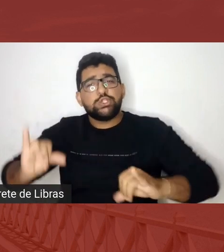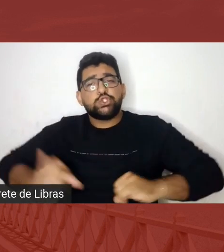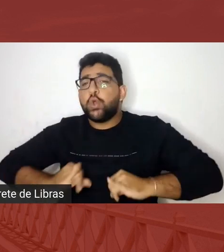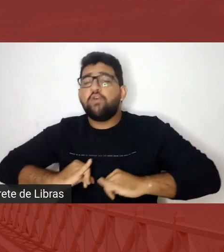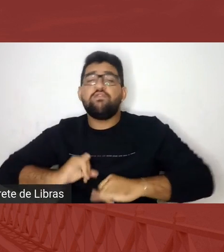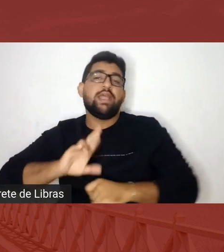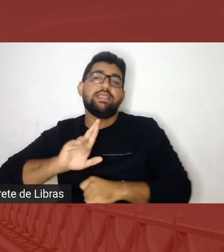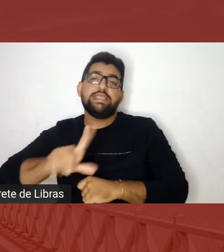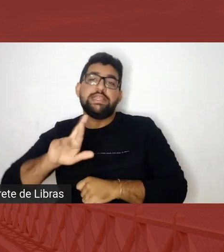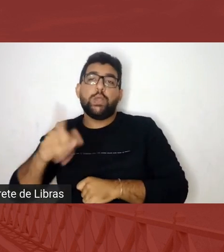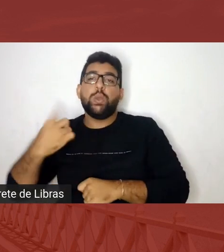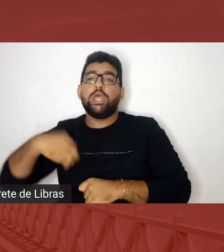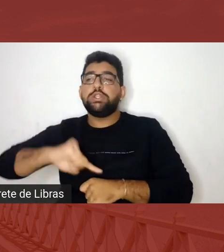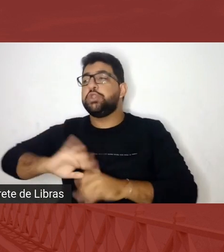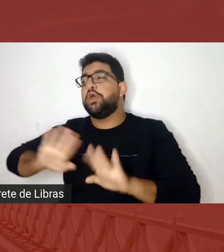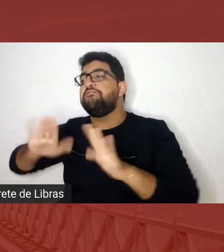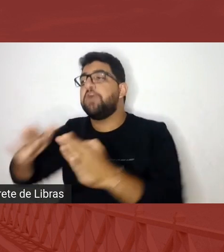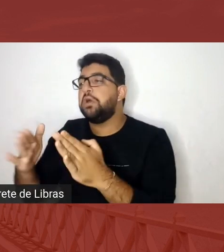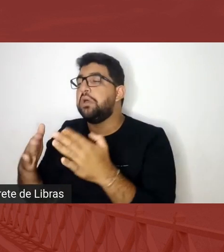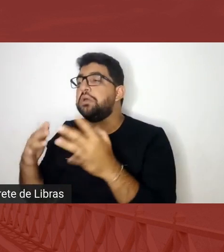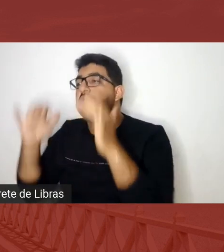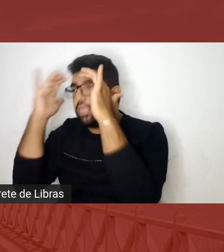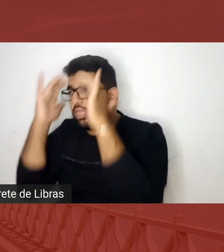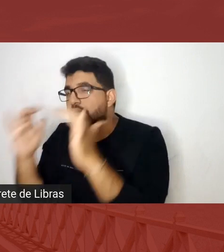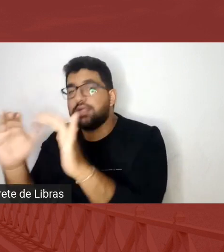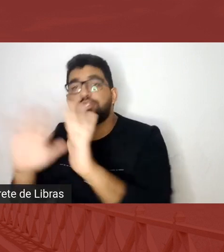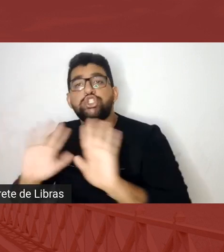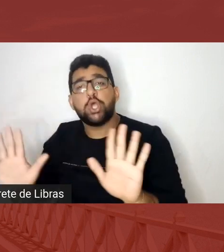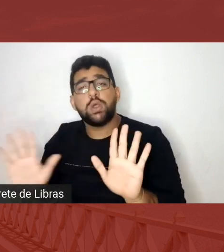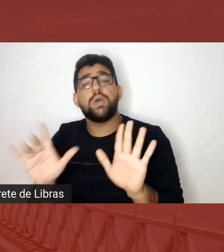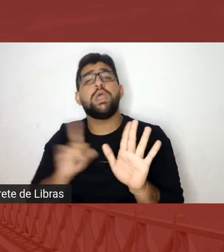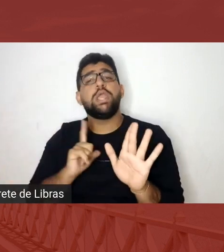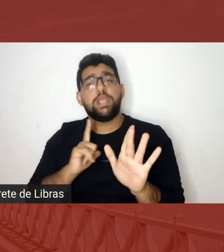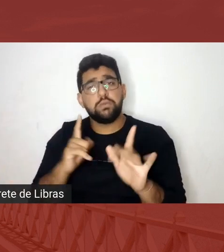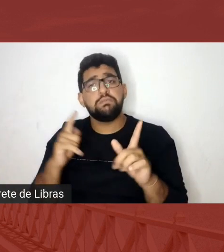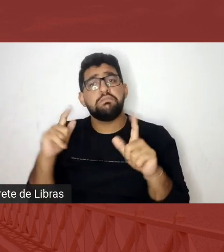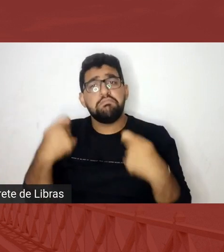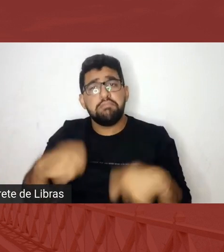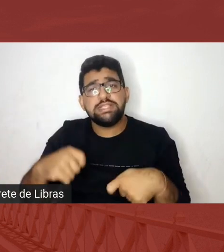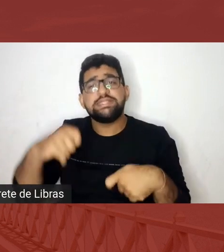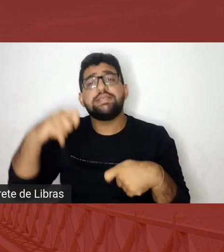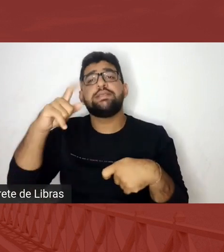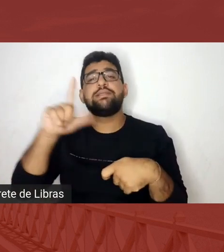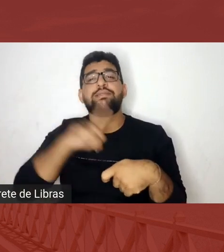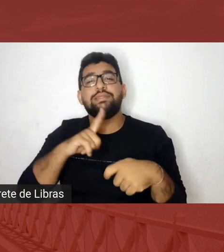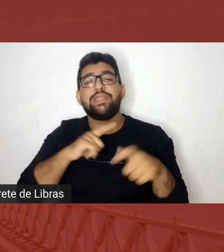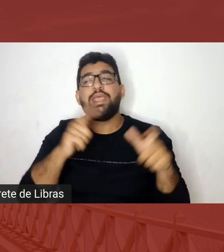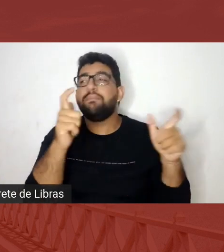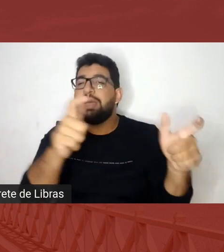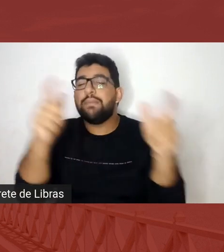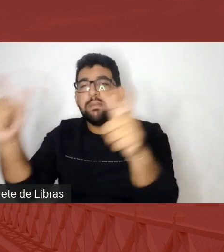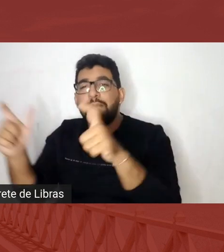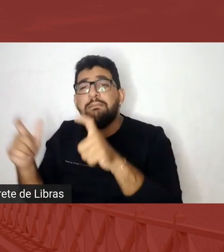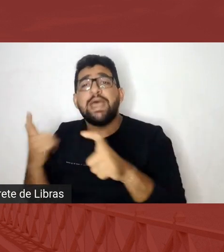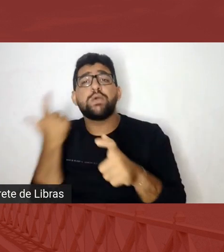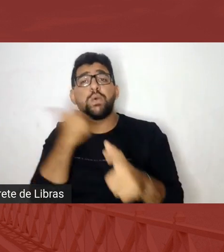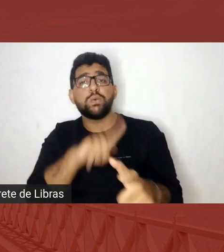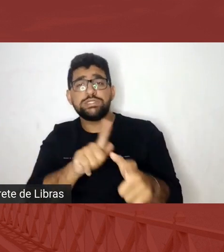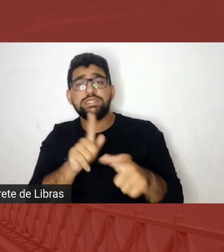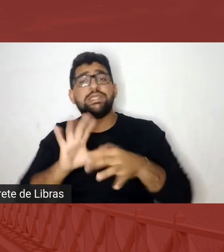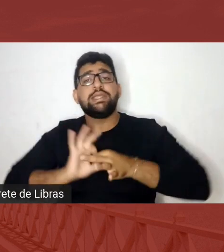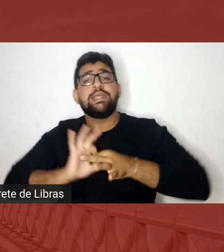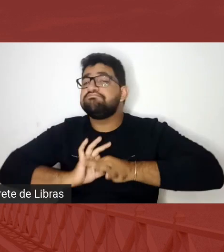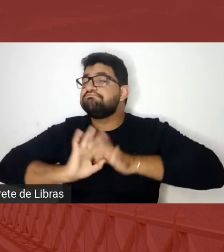restrito a elas. Eu quero que as pessoas alcem e encontrem lugares para cantarem o que quiserem. Se no passado